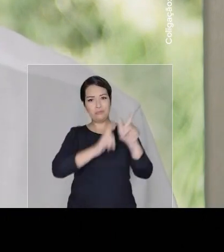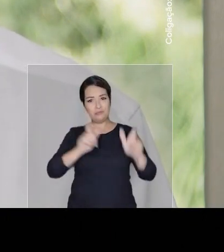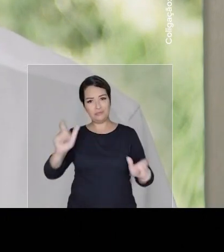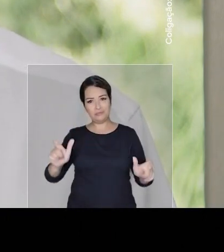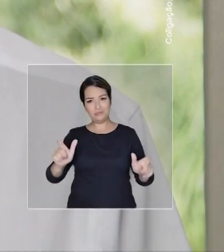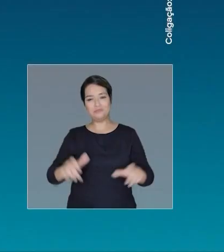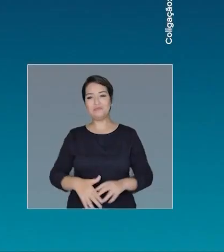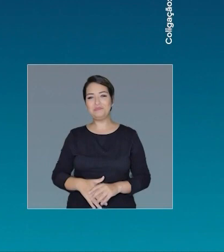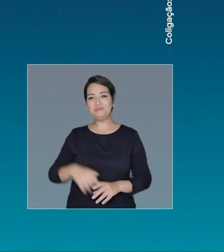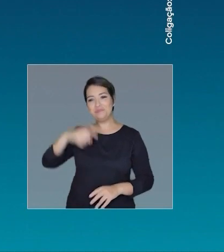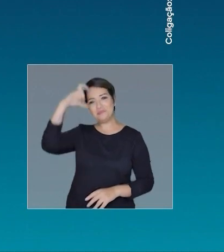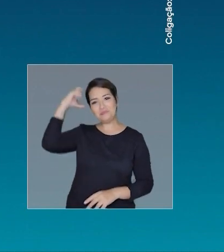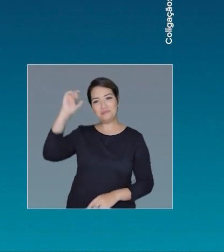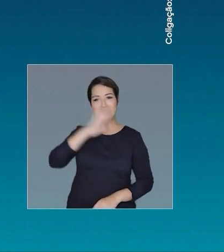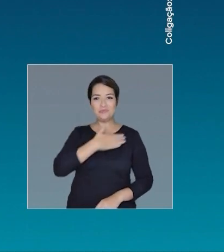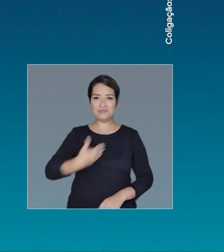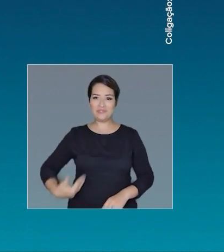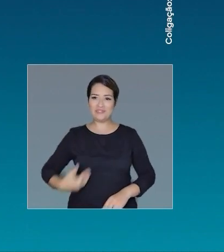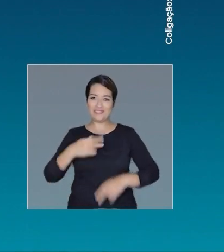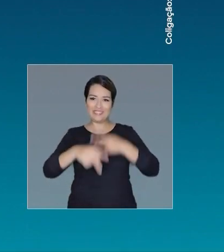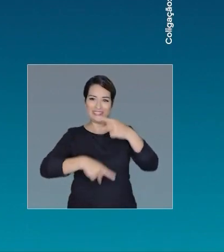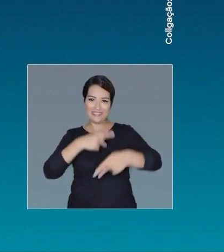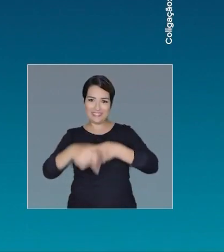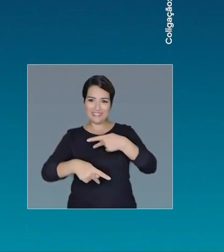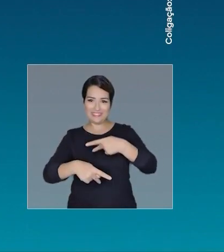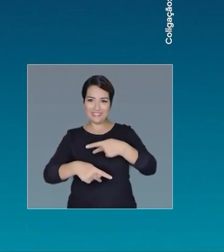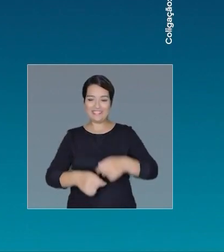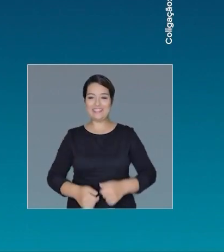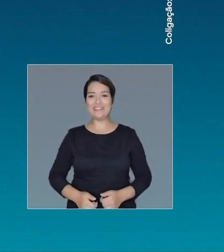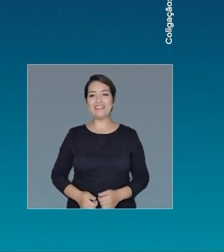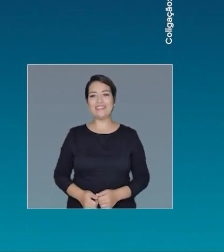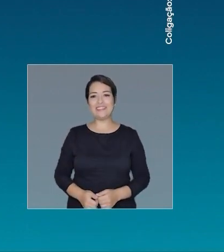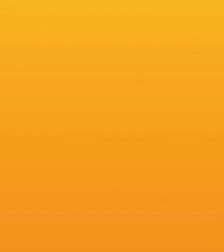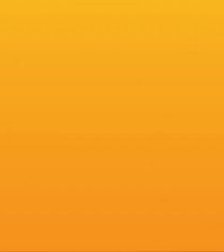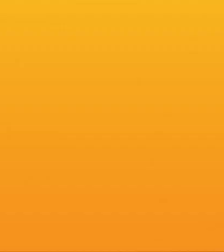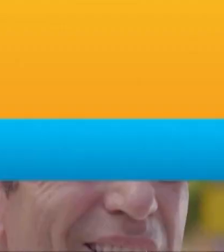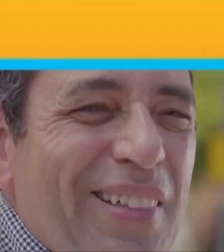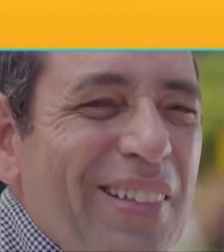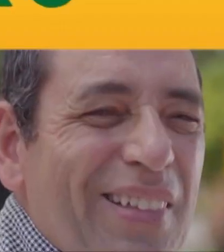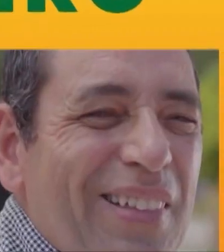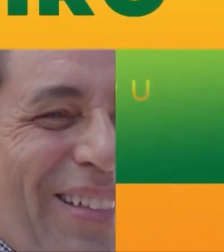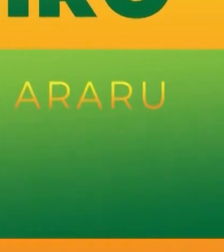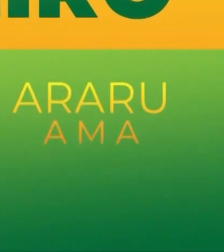para as pessoas Rodrigo Neves esse governa para o povo